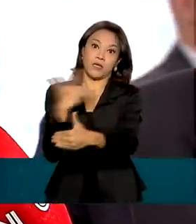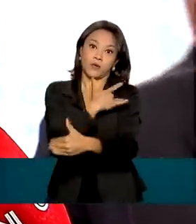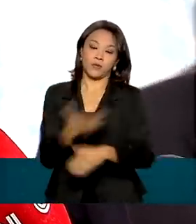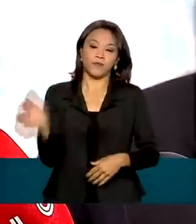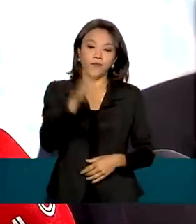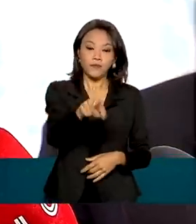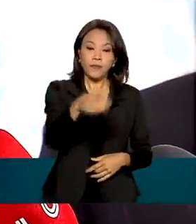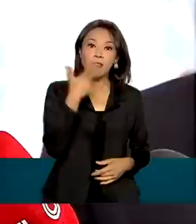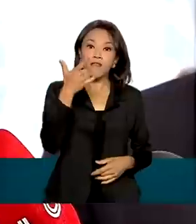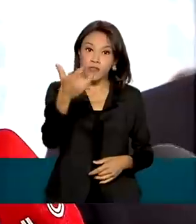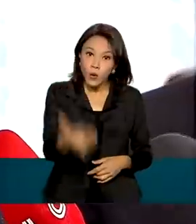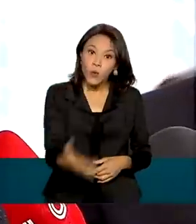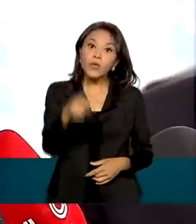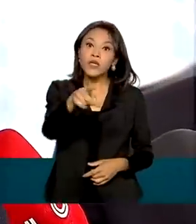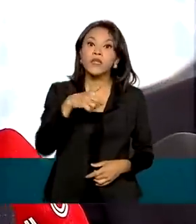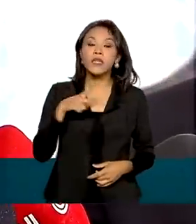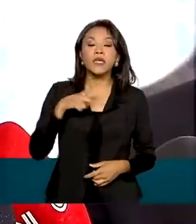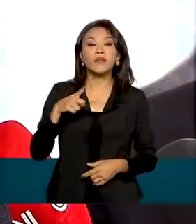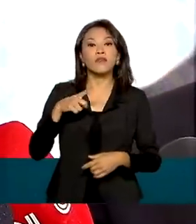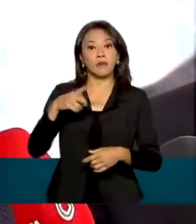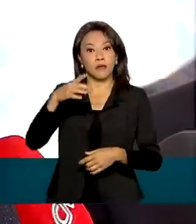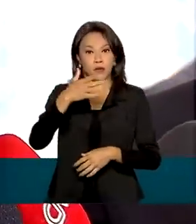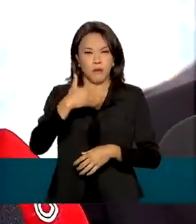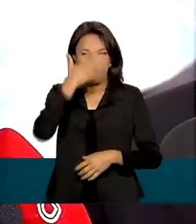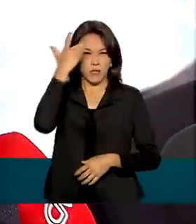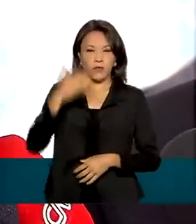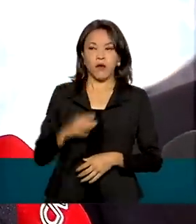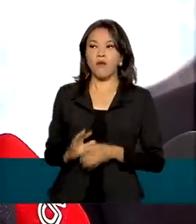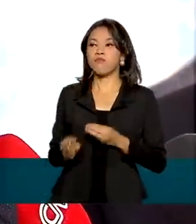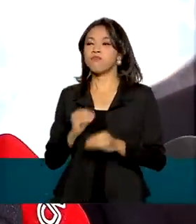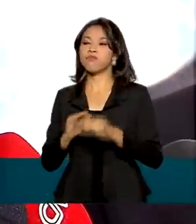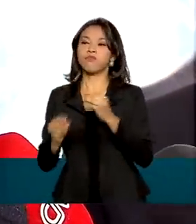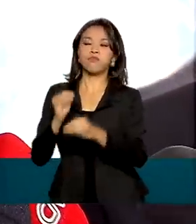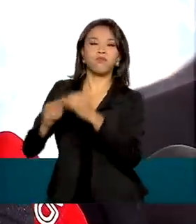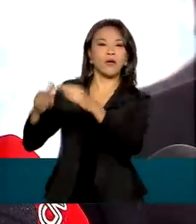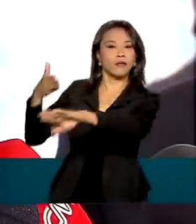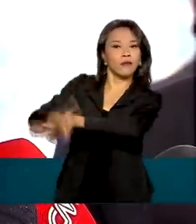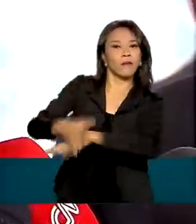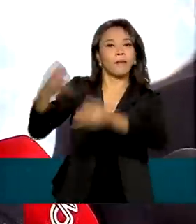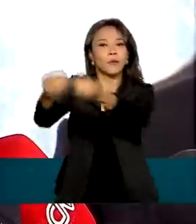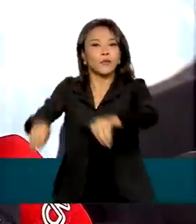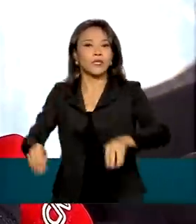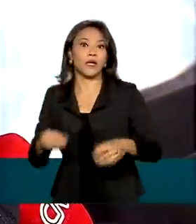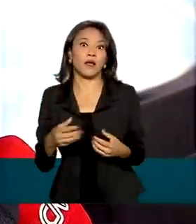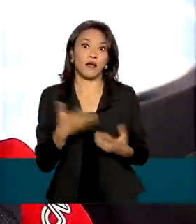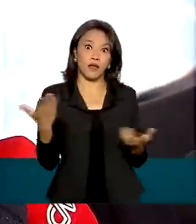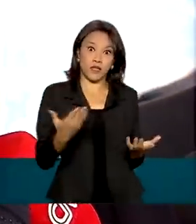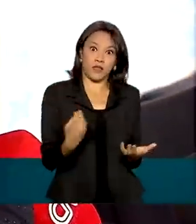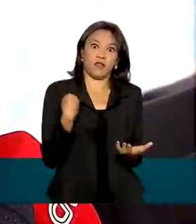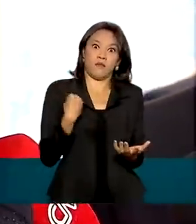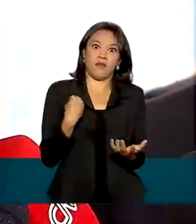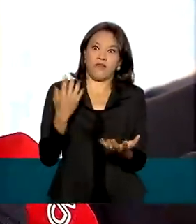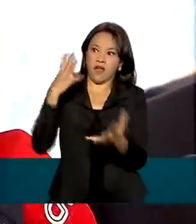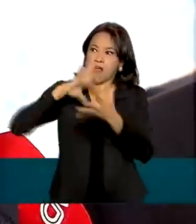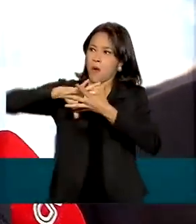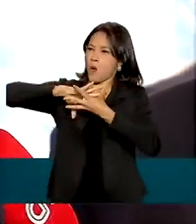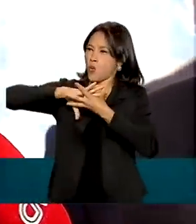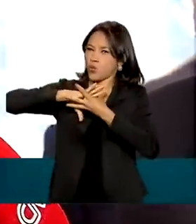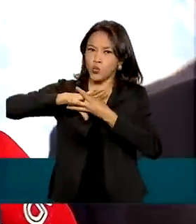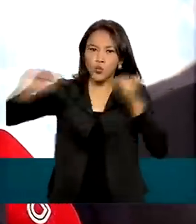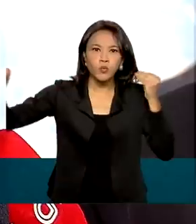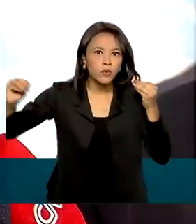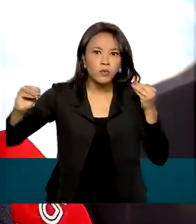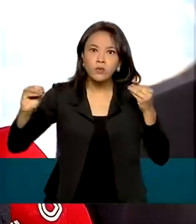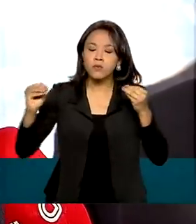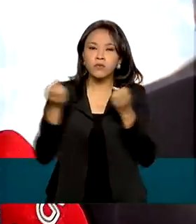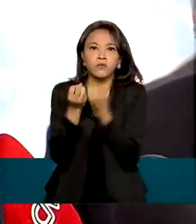os sistemas de informática do Ministério da Saúde. Outra é dizer que o Ministério vive um apagão de dados, né? Surgem até